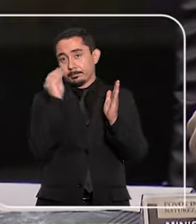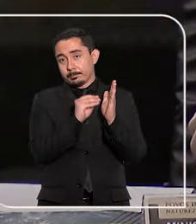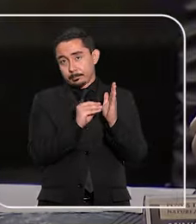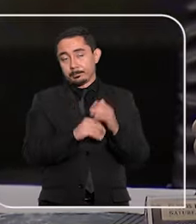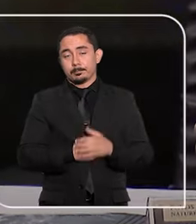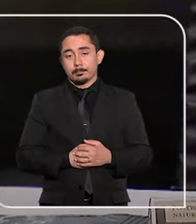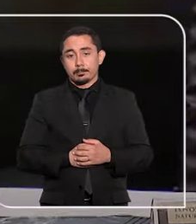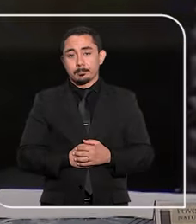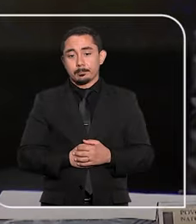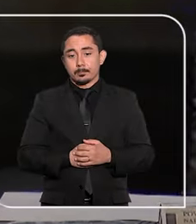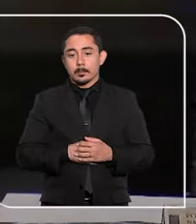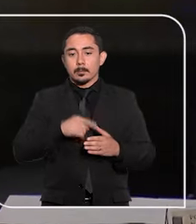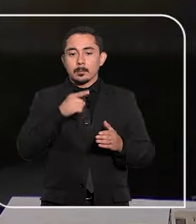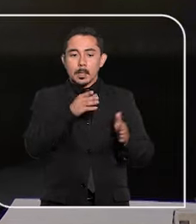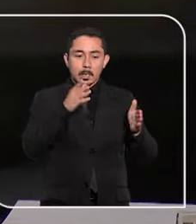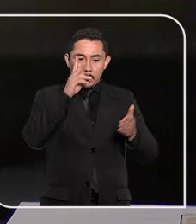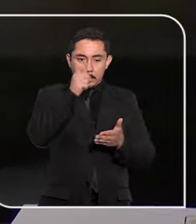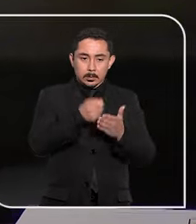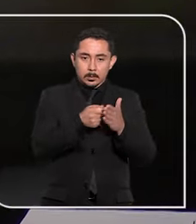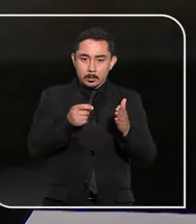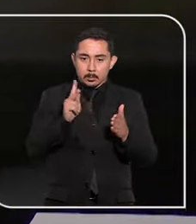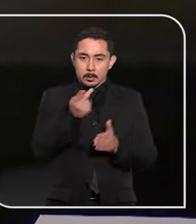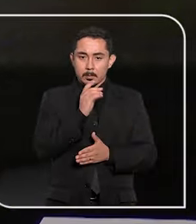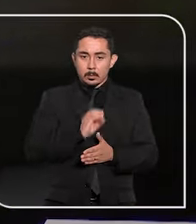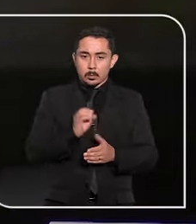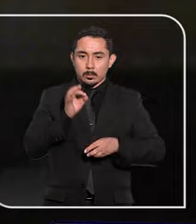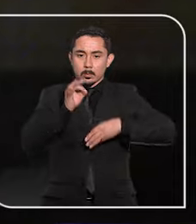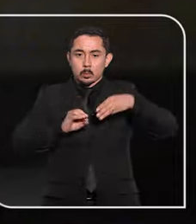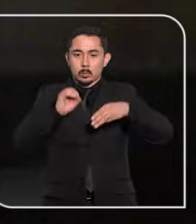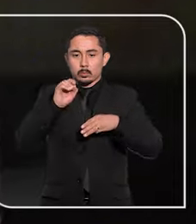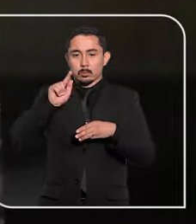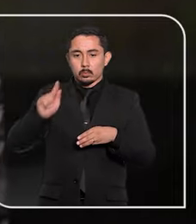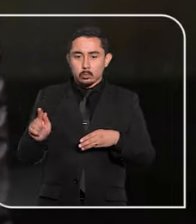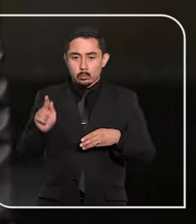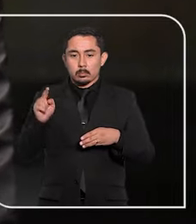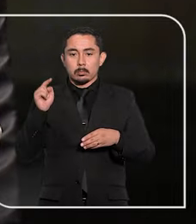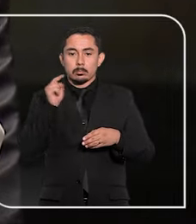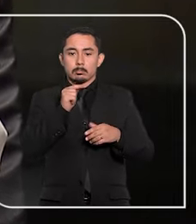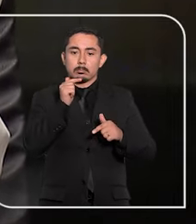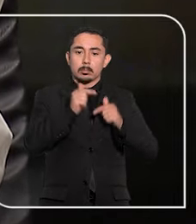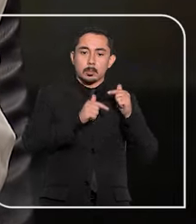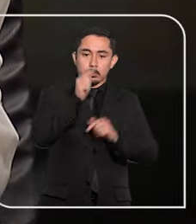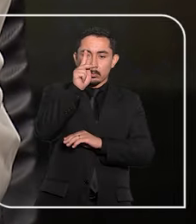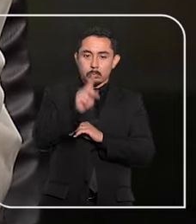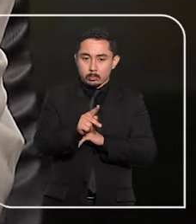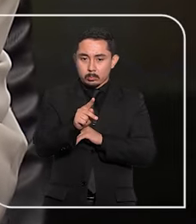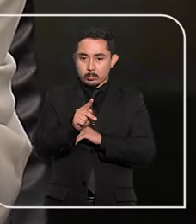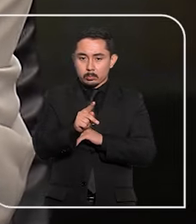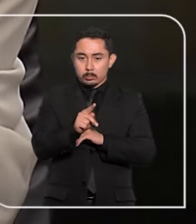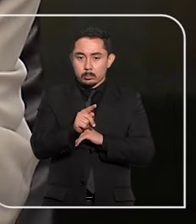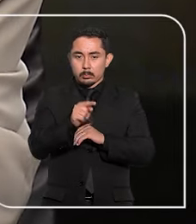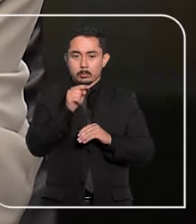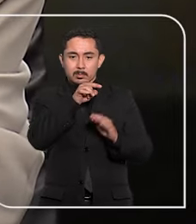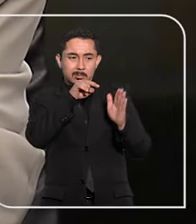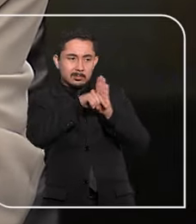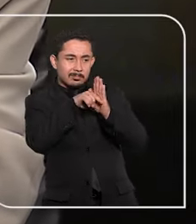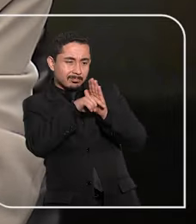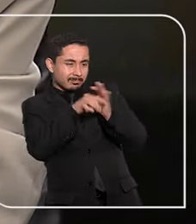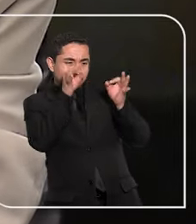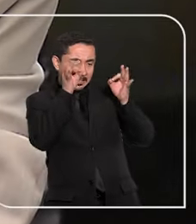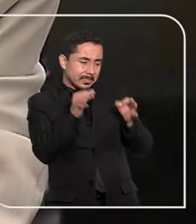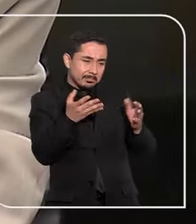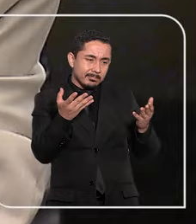indeferir a liminar no recurso em habeas corpus, o ministro Og Fernandes, no exercício da presidência, não verificou